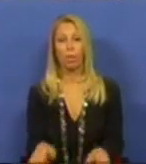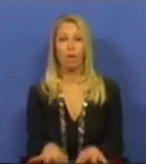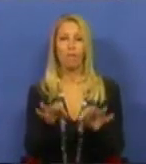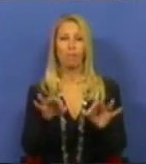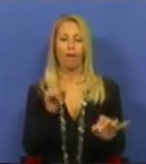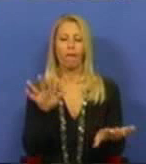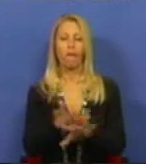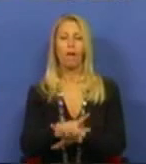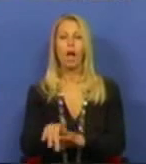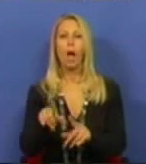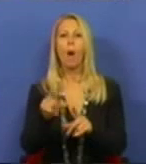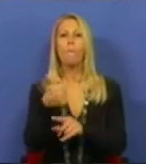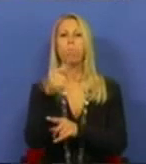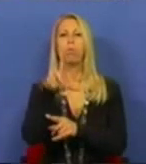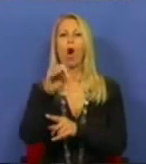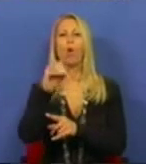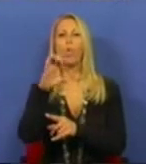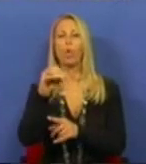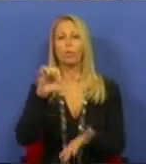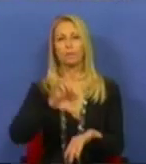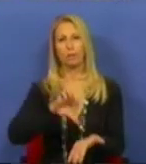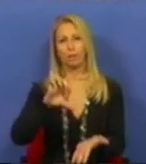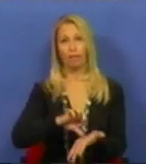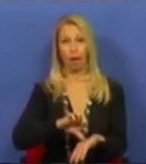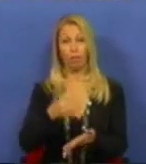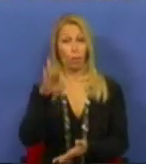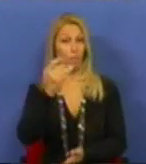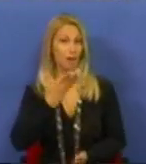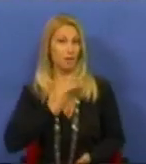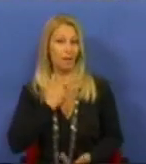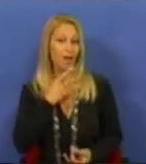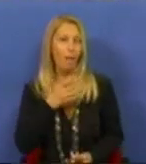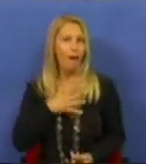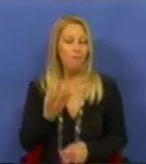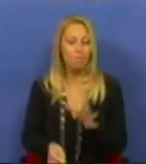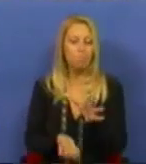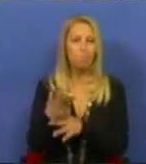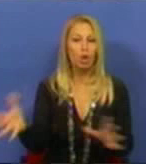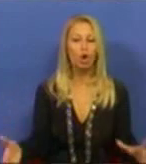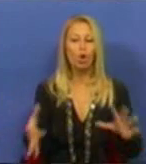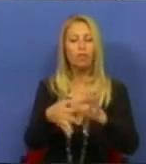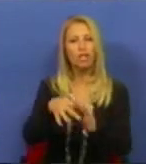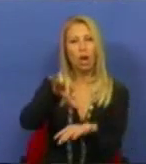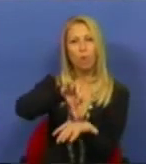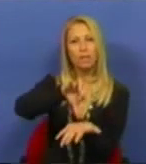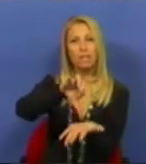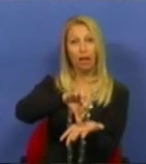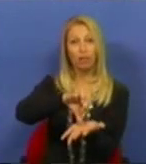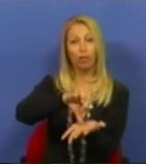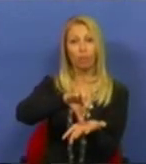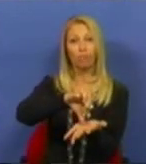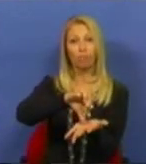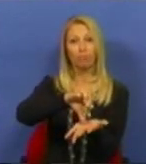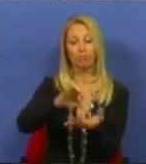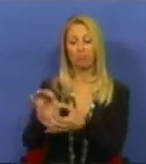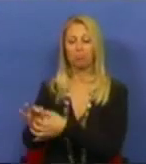Bloco Central. O PSD em nome dessa vontade de criar uma convergência ao centro rasgou o